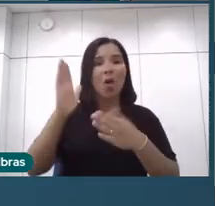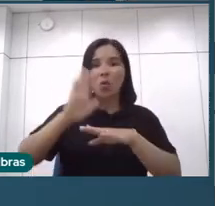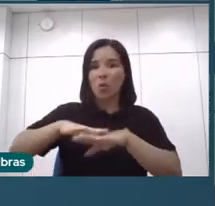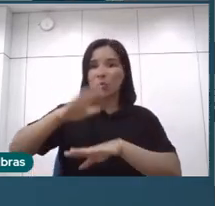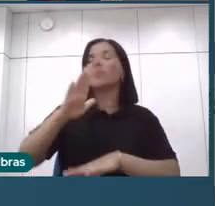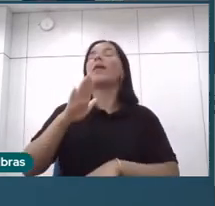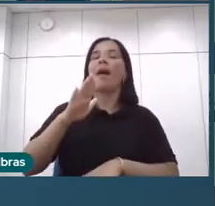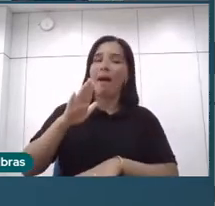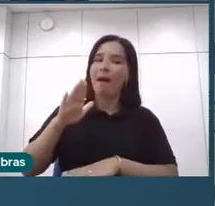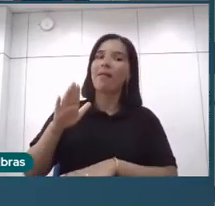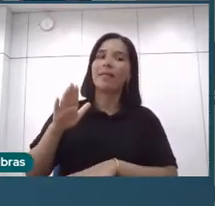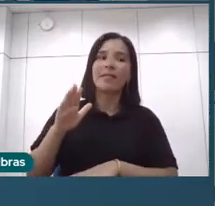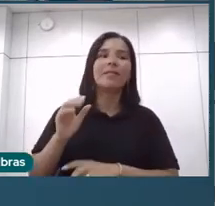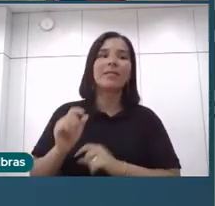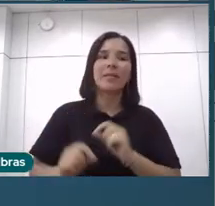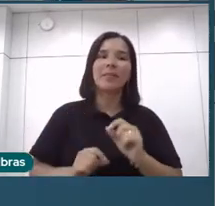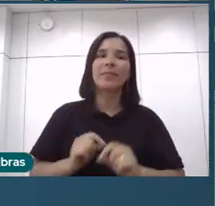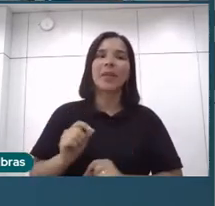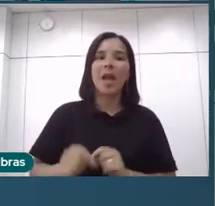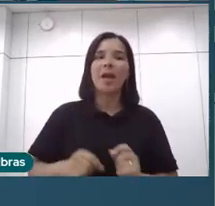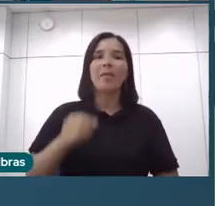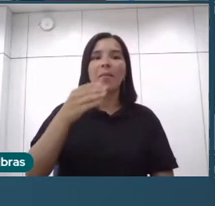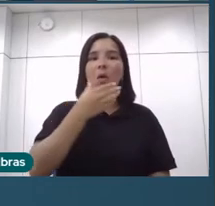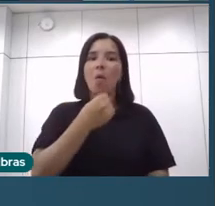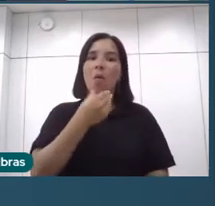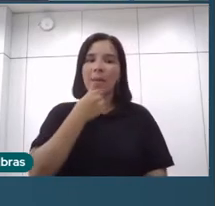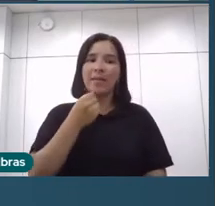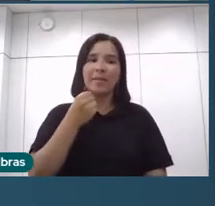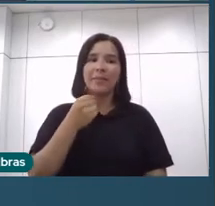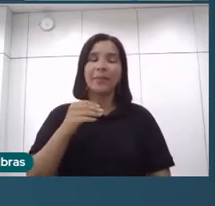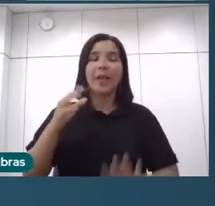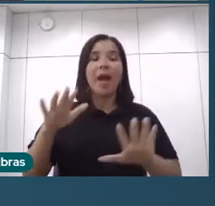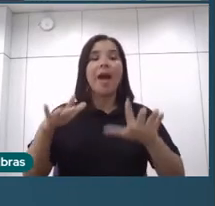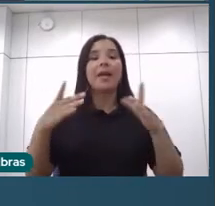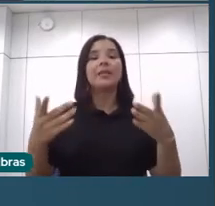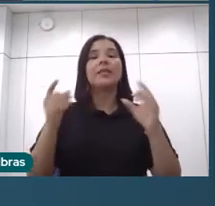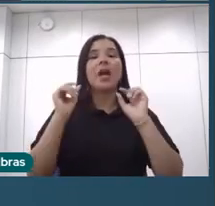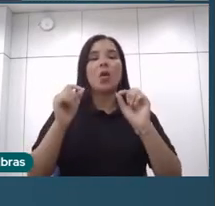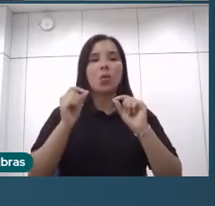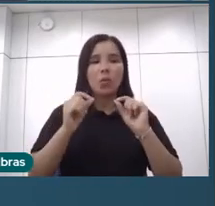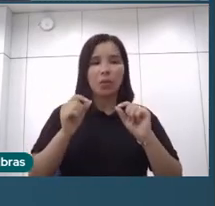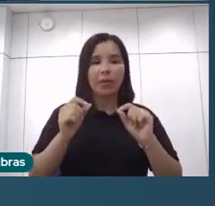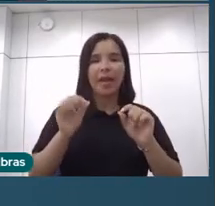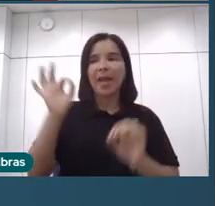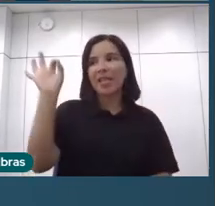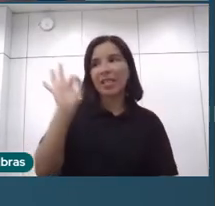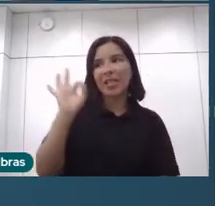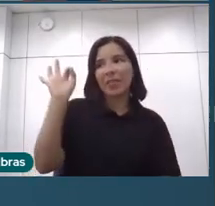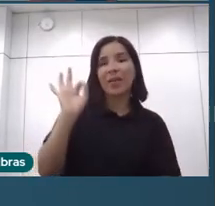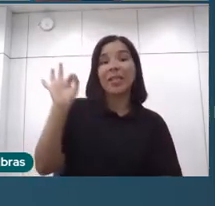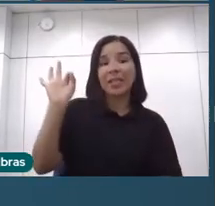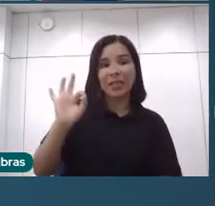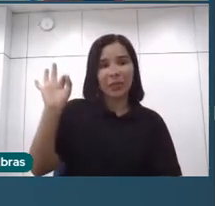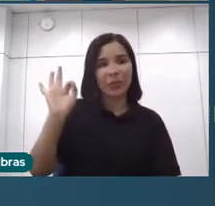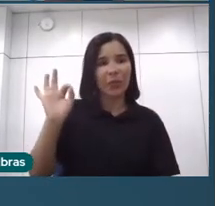homens, né? Então, isso que fez esse percentual não ficar, cair um pouco,